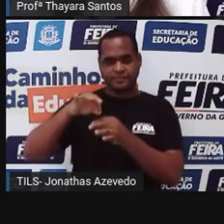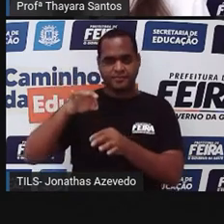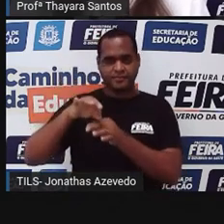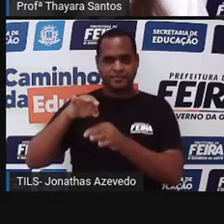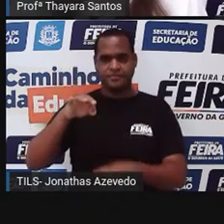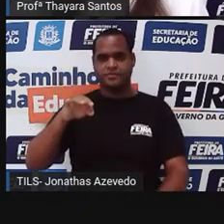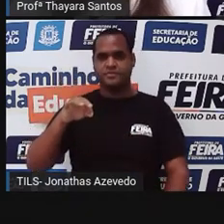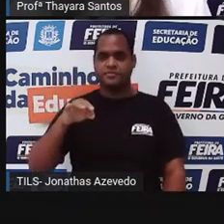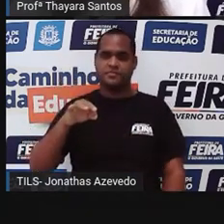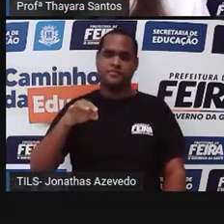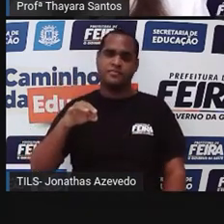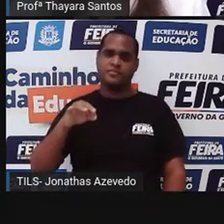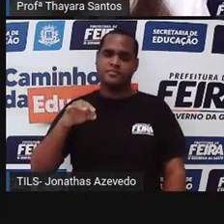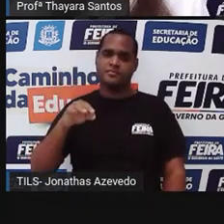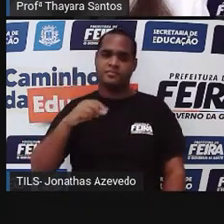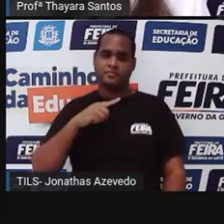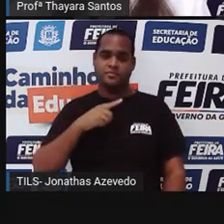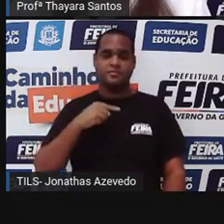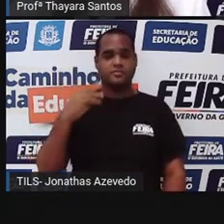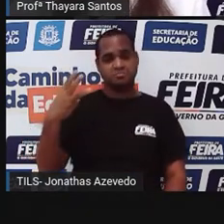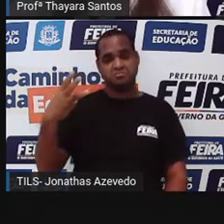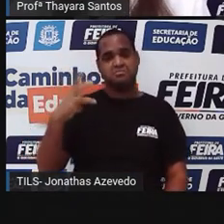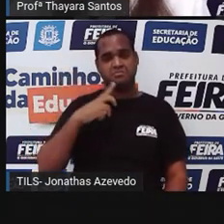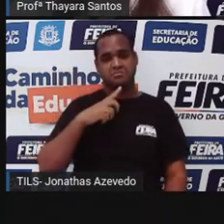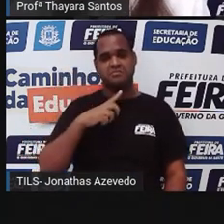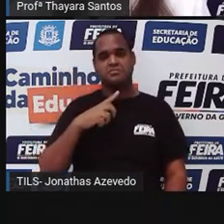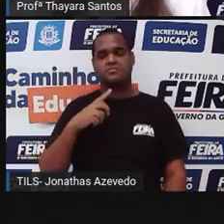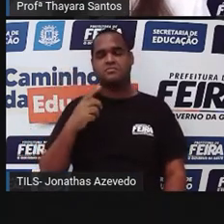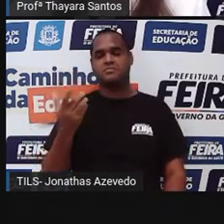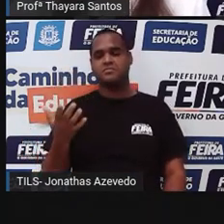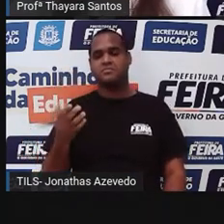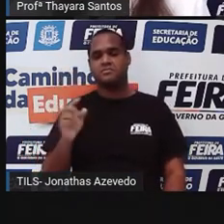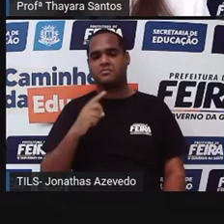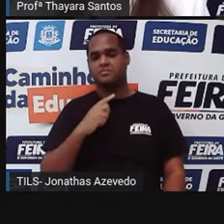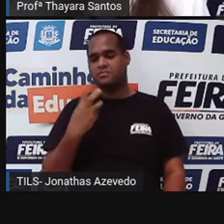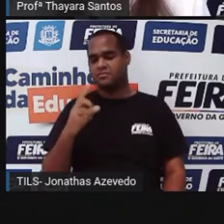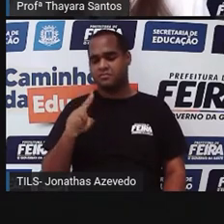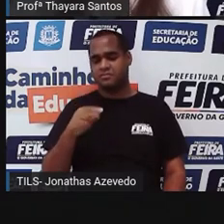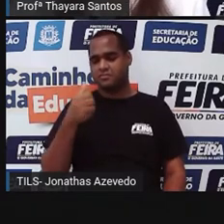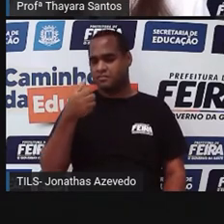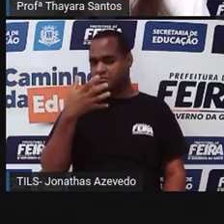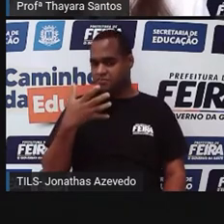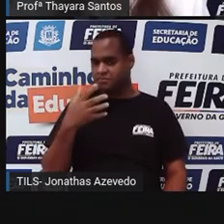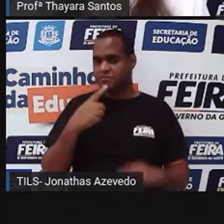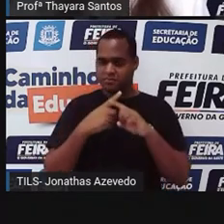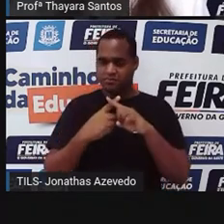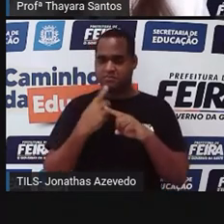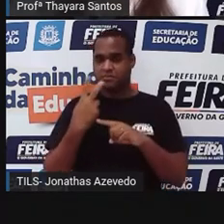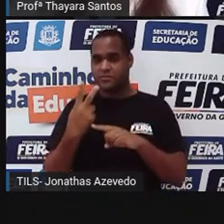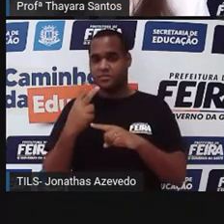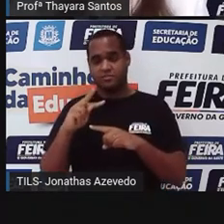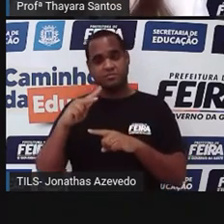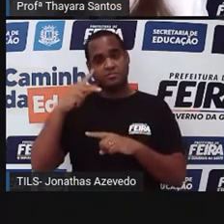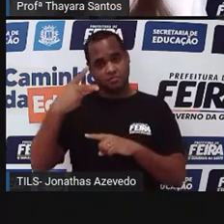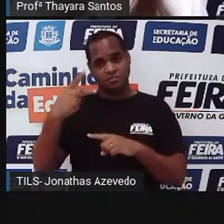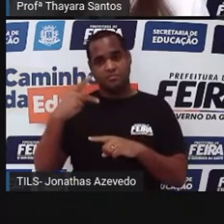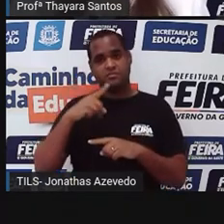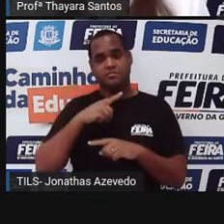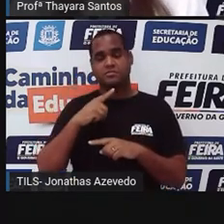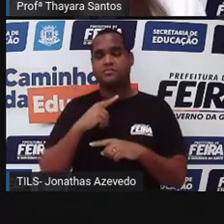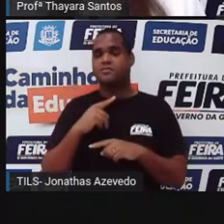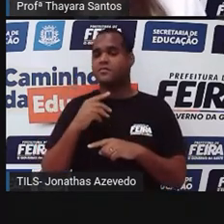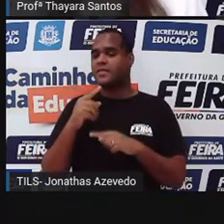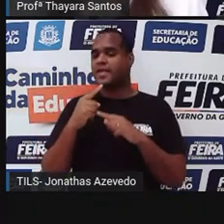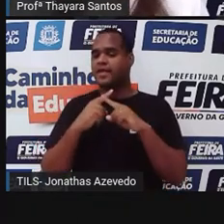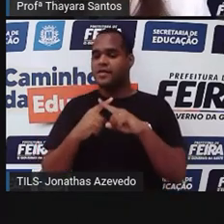a altura dele é 3. Então, ficaria 3,14 vezes 2 ao quadrado, vezes